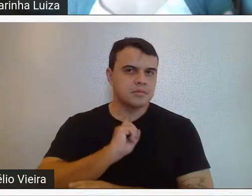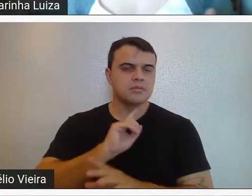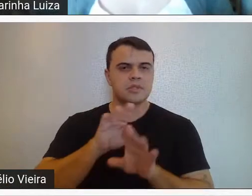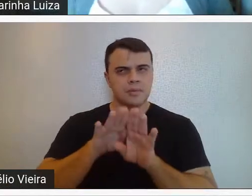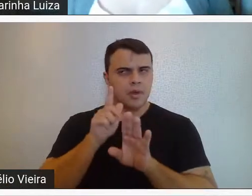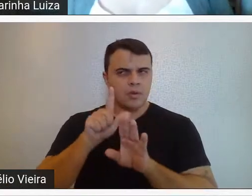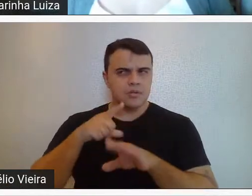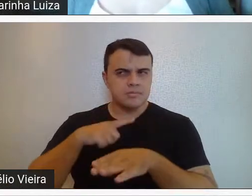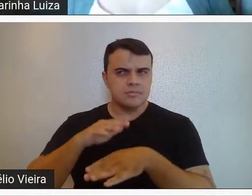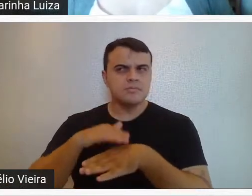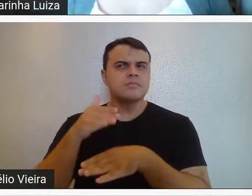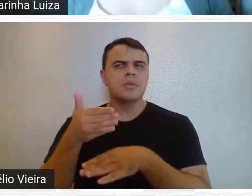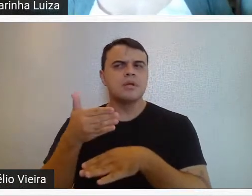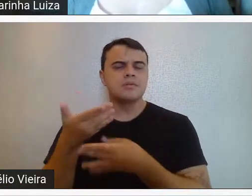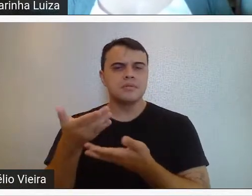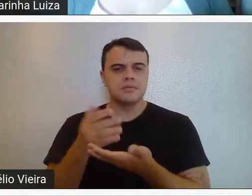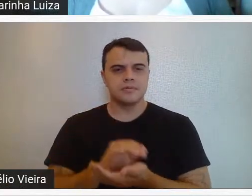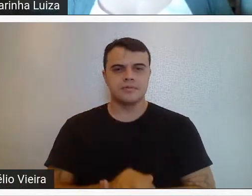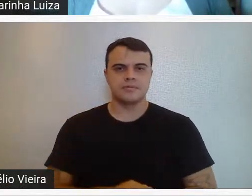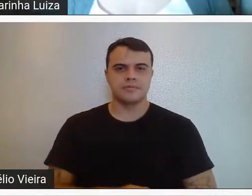consegue citar outras figuras?